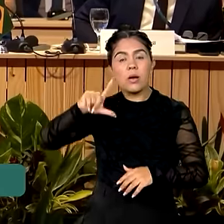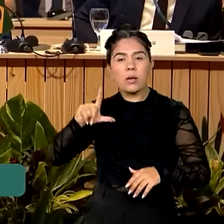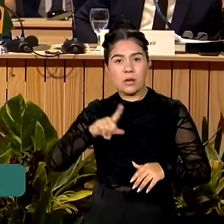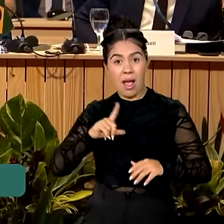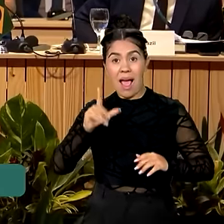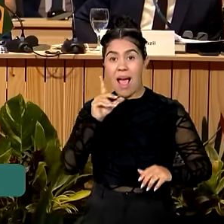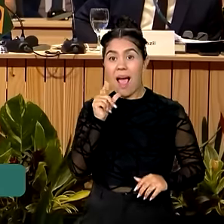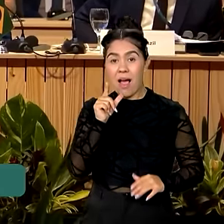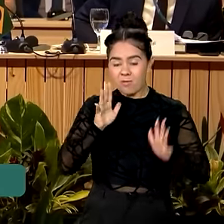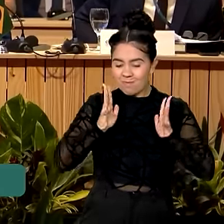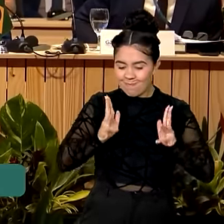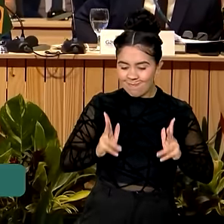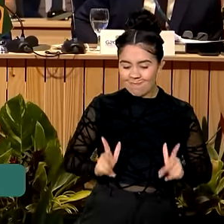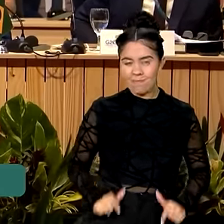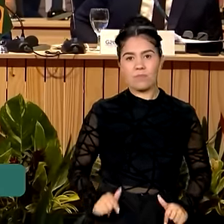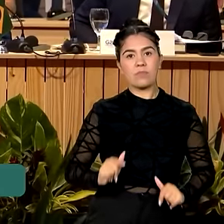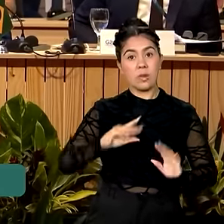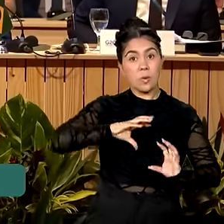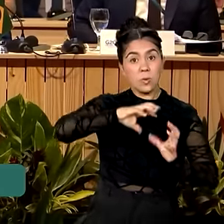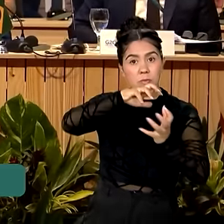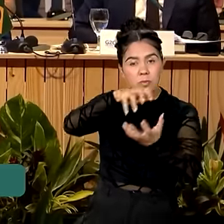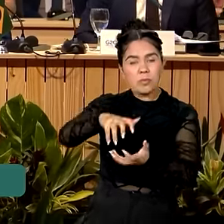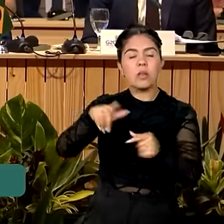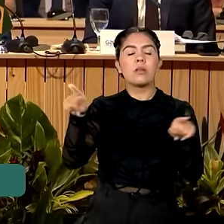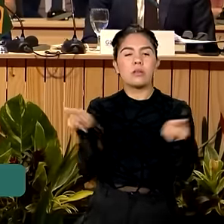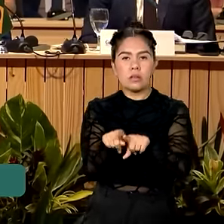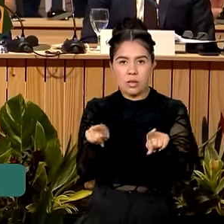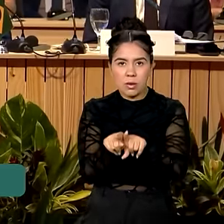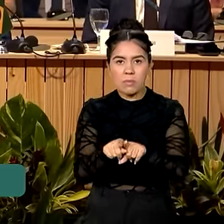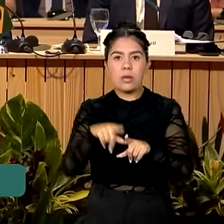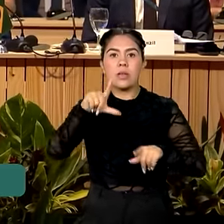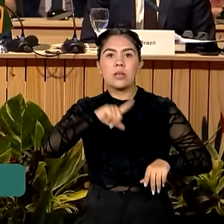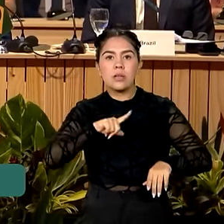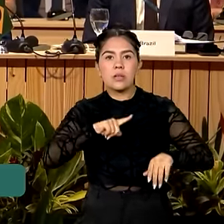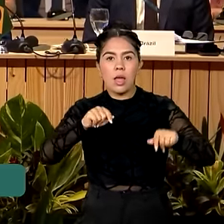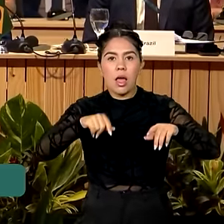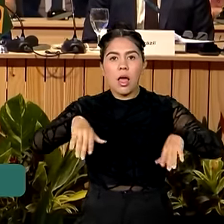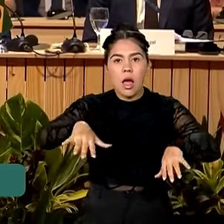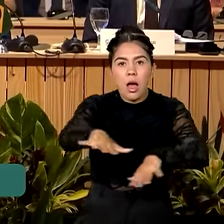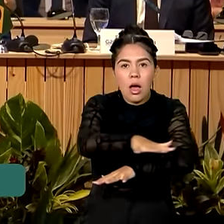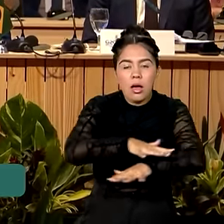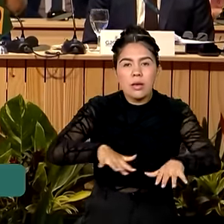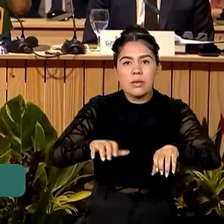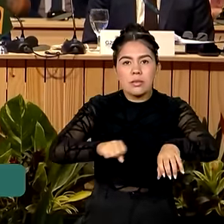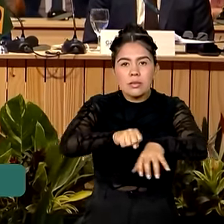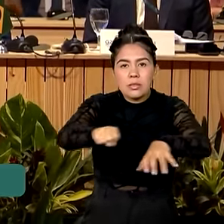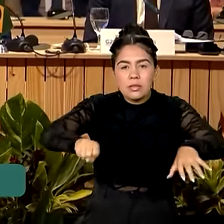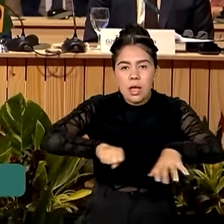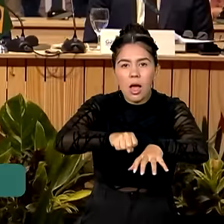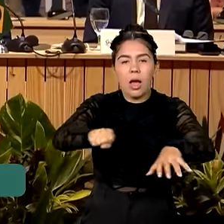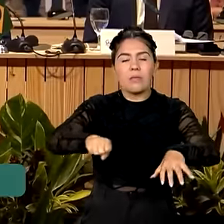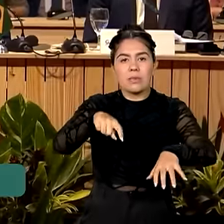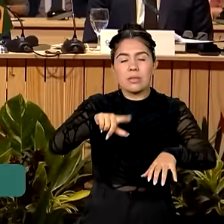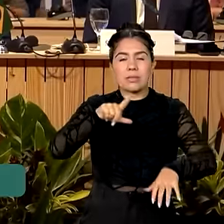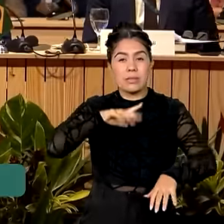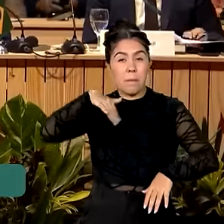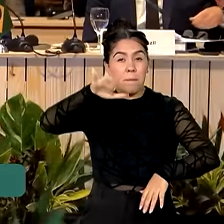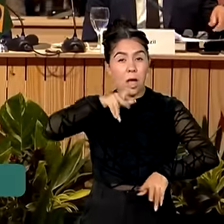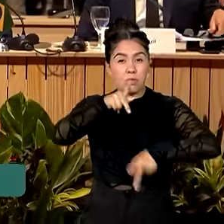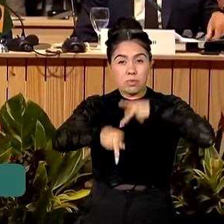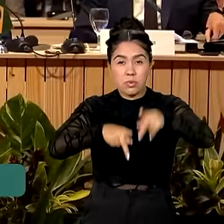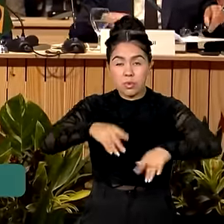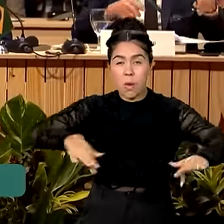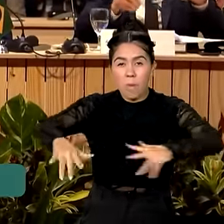potável do planeta e, ao mesmo tempo, abriga a região semiárida mais densamente polvoada do mundo,